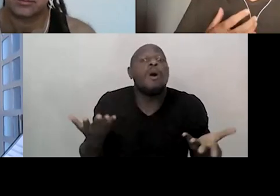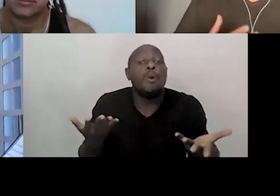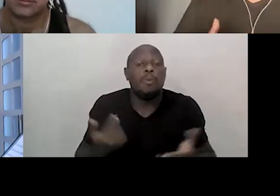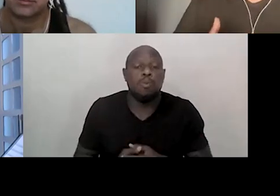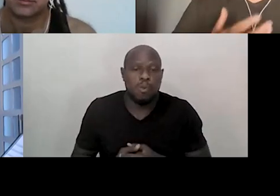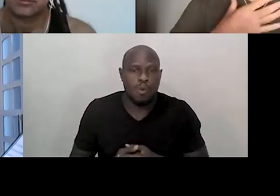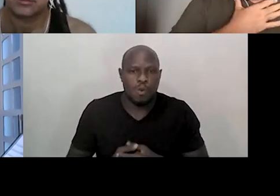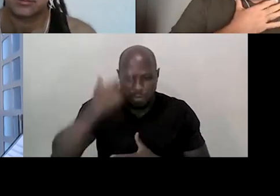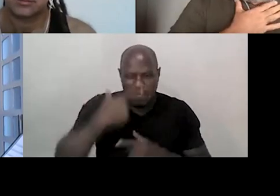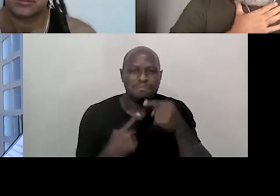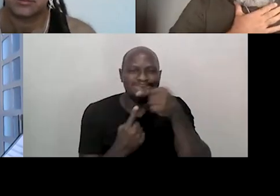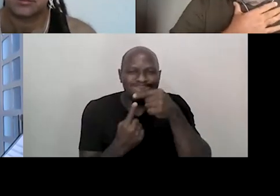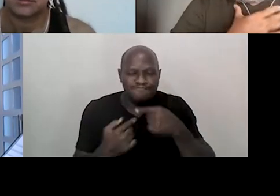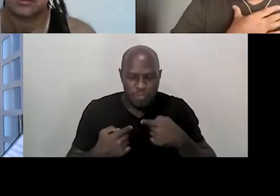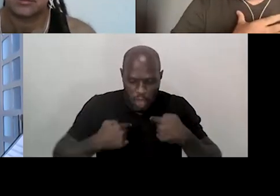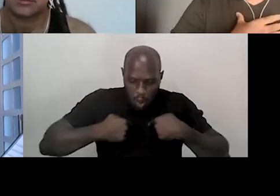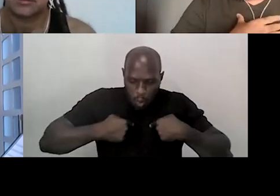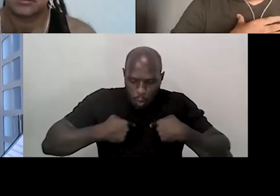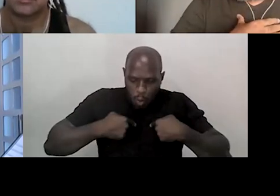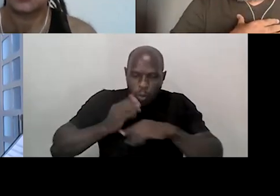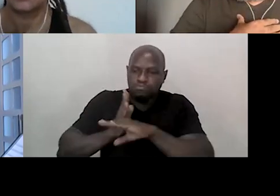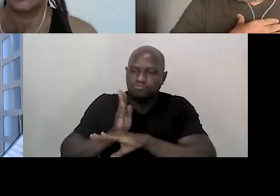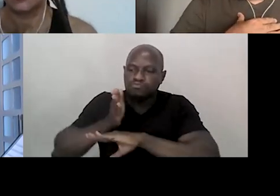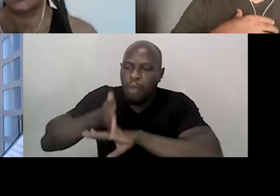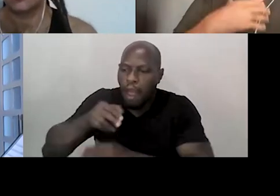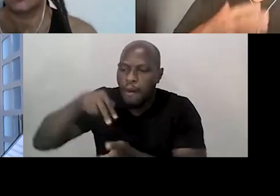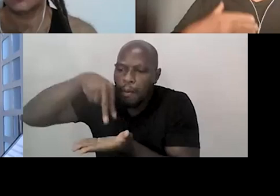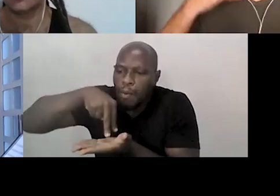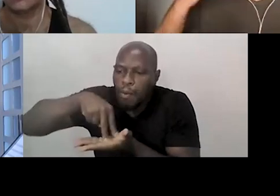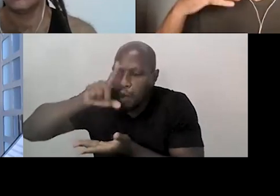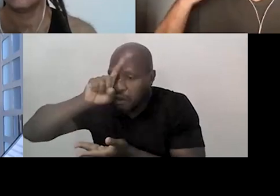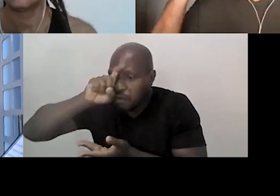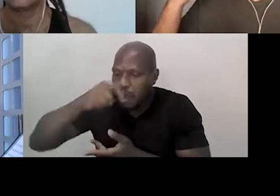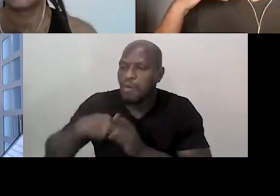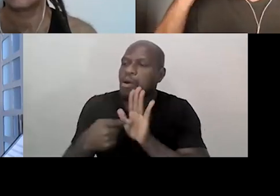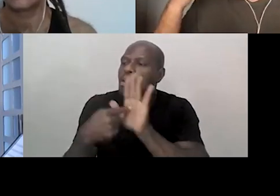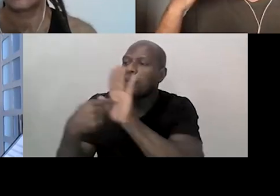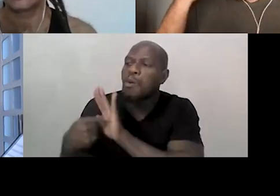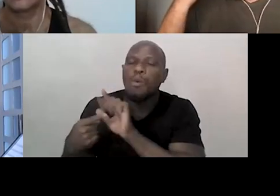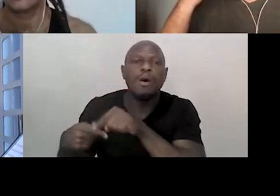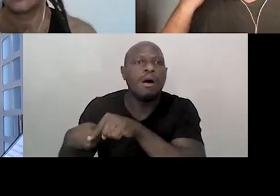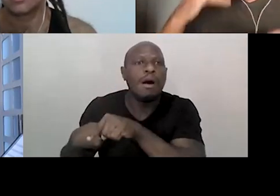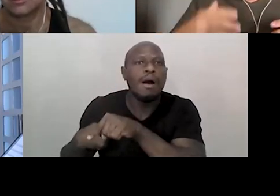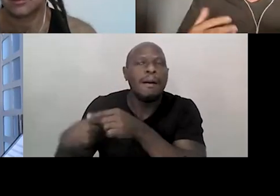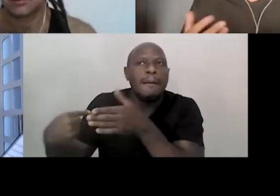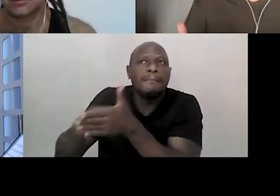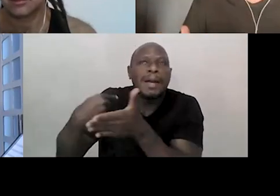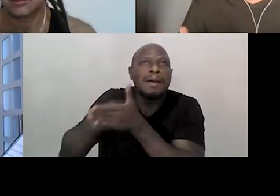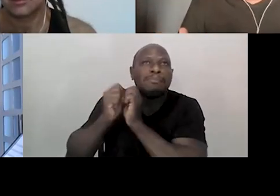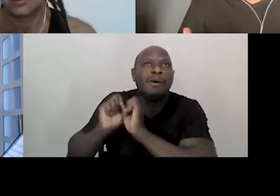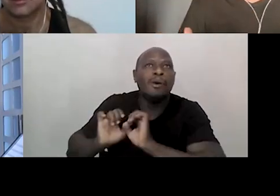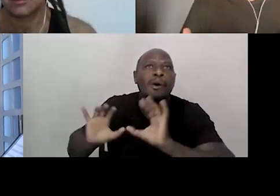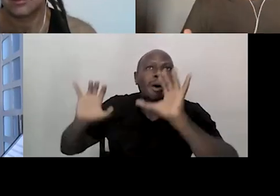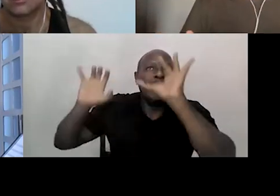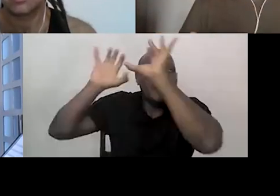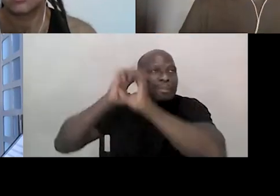tipo de mensagem eu sou quando eu entro no hospital? Essa é uma pergunta que ficou reverberando na minha cabeça desde de manhã e que eu queria compartilhar